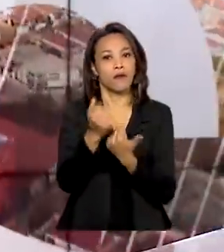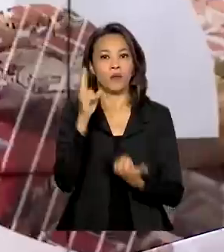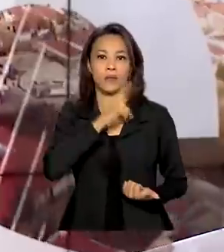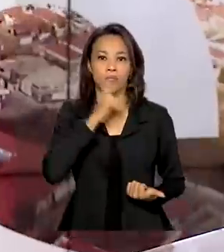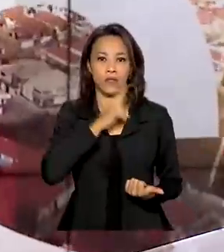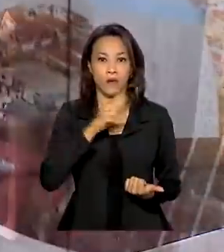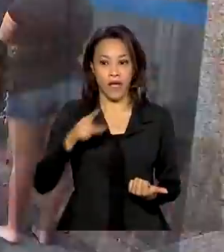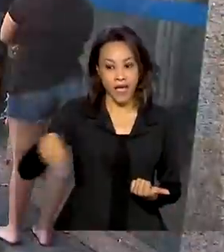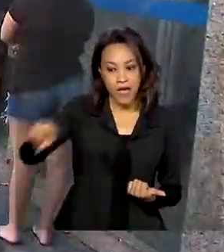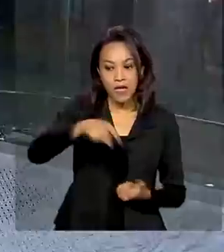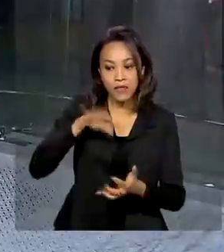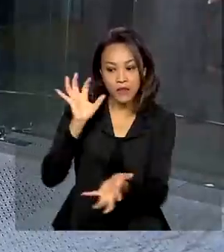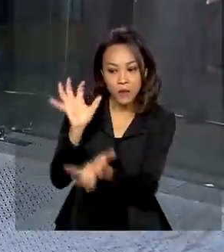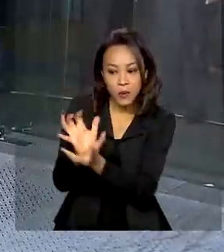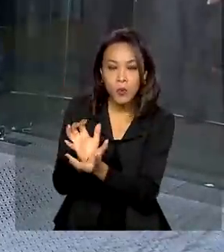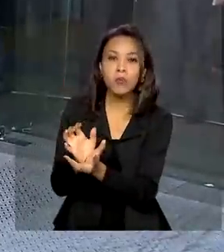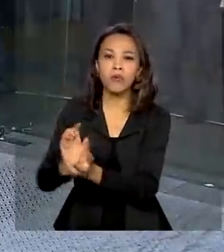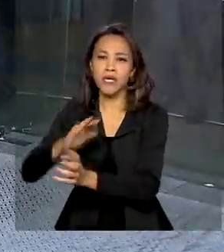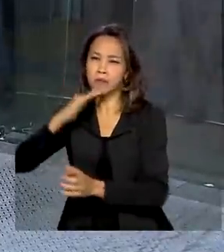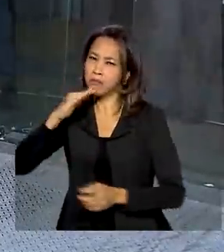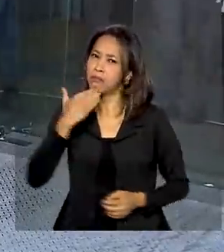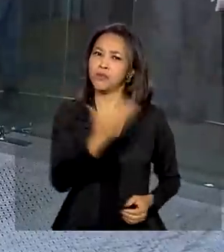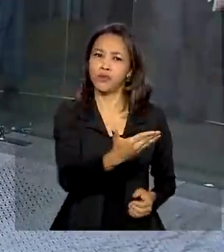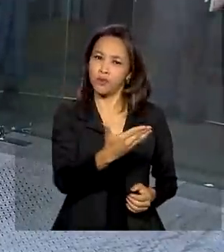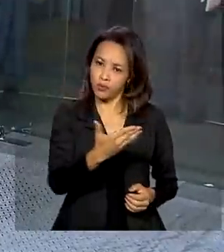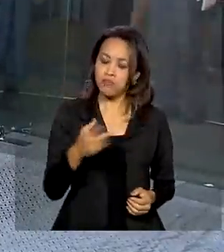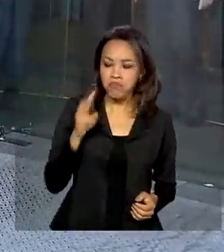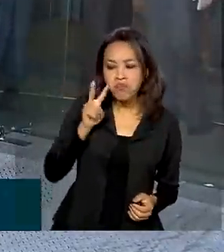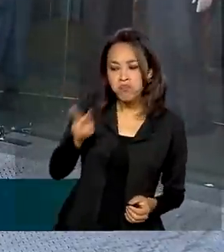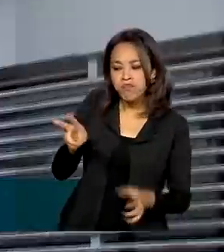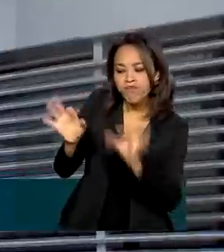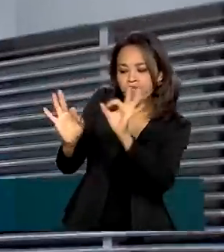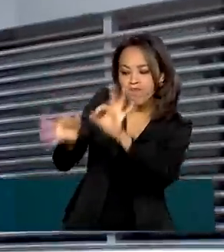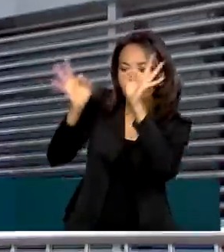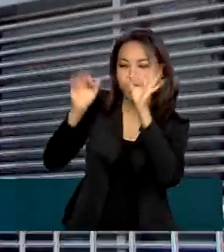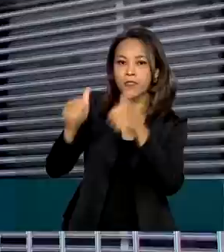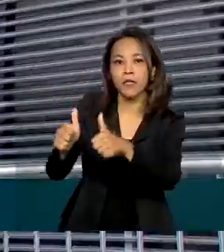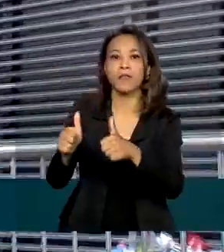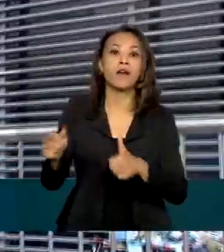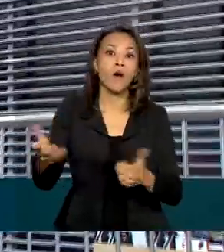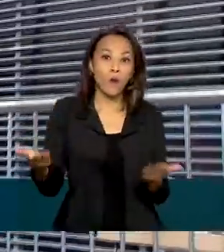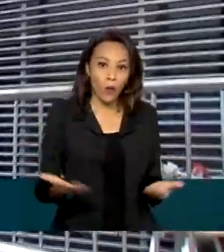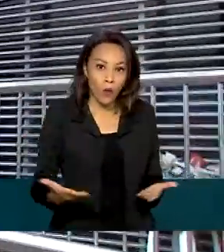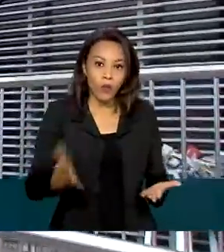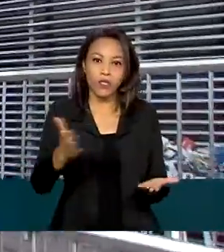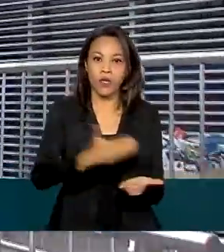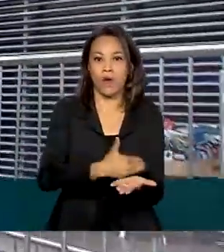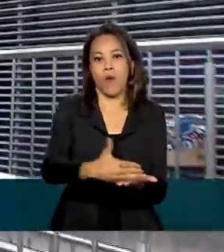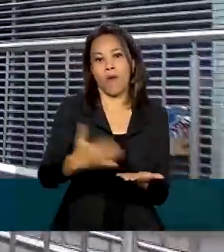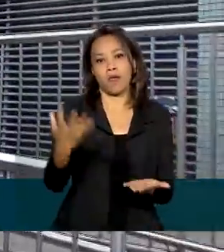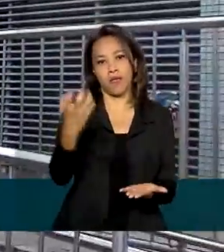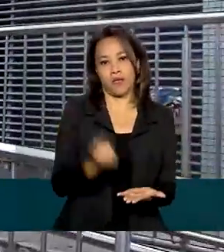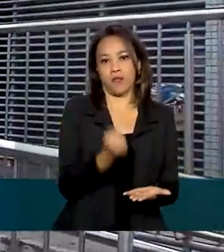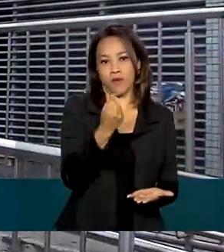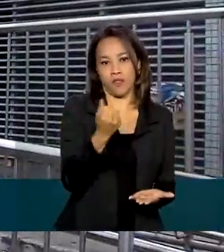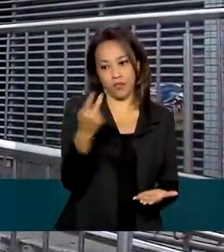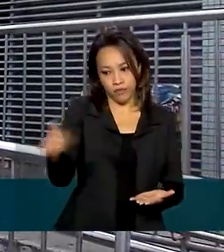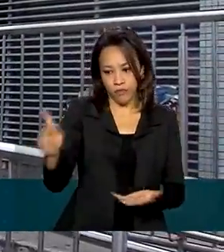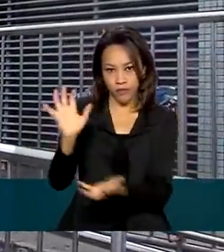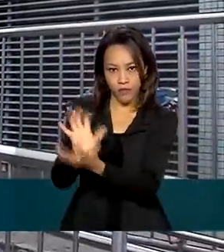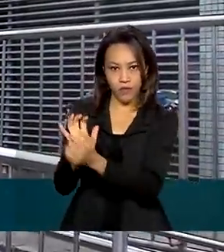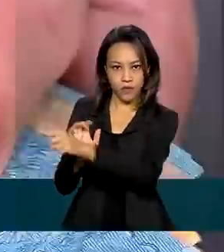Esse público entrou com contestação, foi considerado elegível e já começa a receber hoje a primeira parcela do benefício.